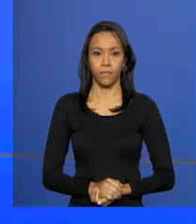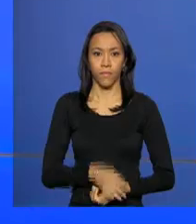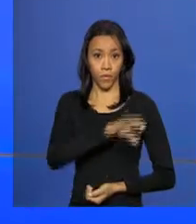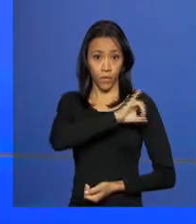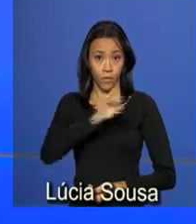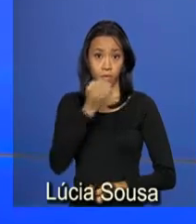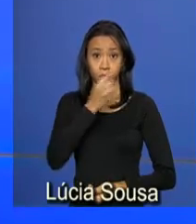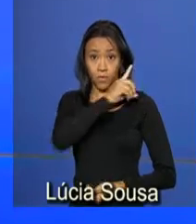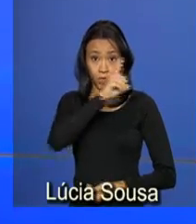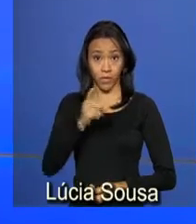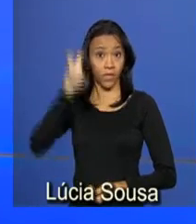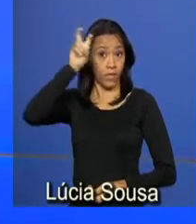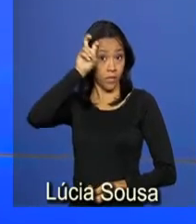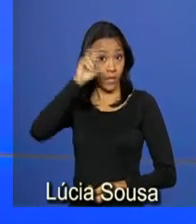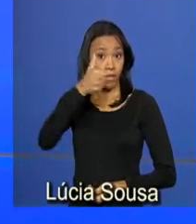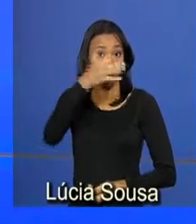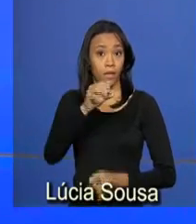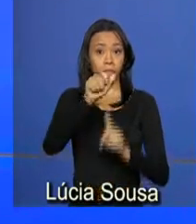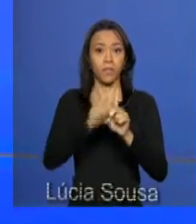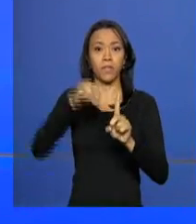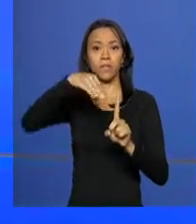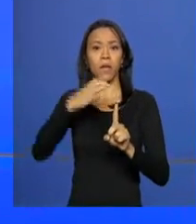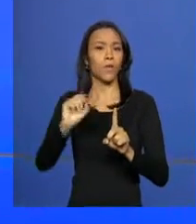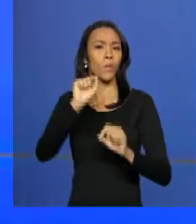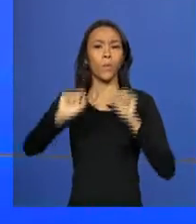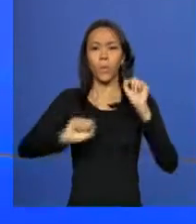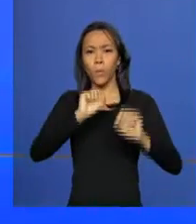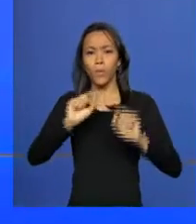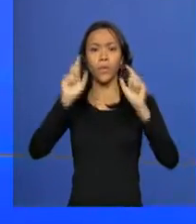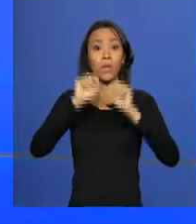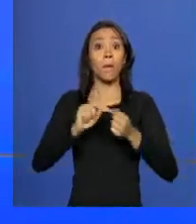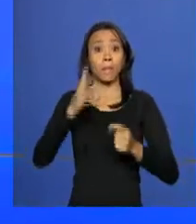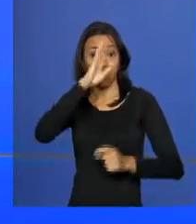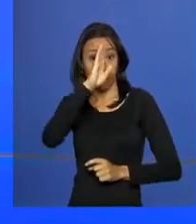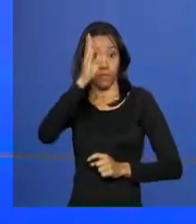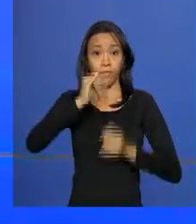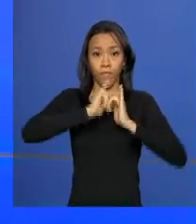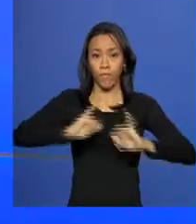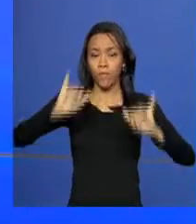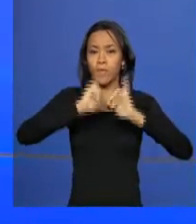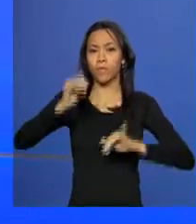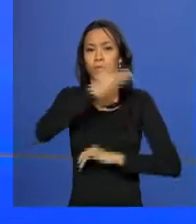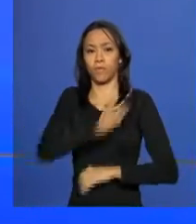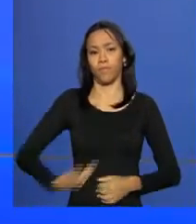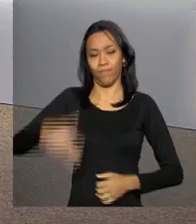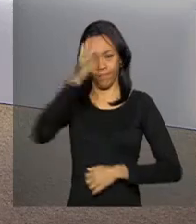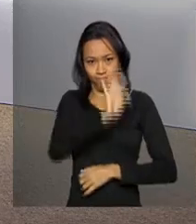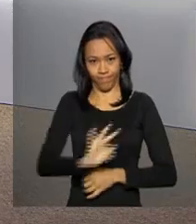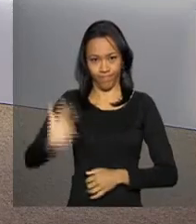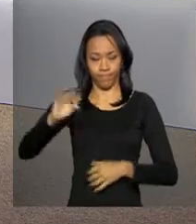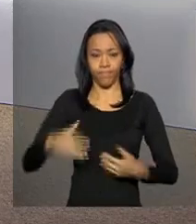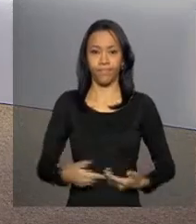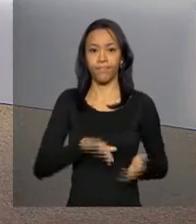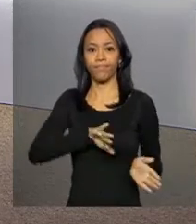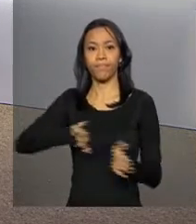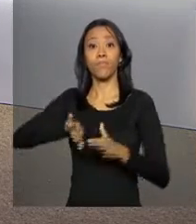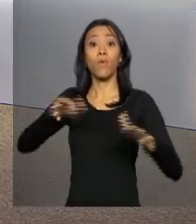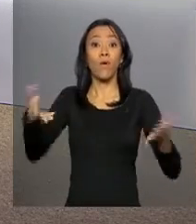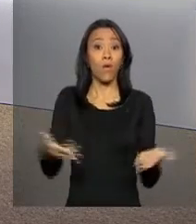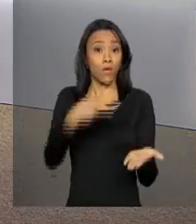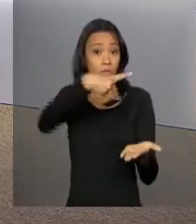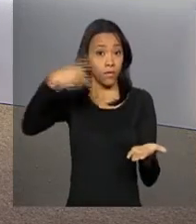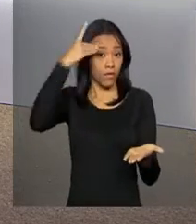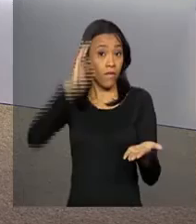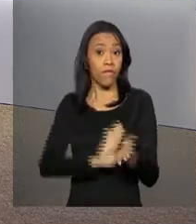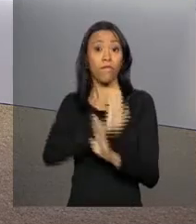Olá, bom dia. Quinta-feira, 10 de março. Você confere agora as principais notícias do governo federal. Hoje a presidenta Dilma Rousseff